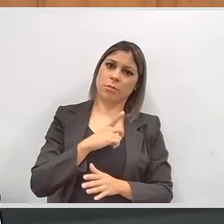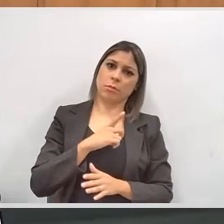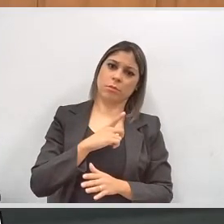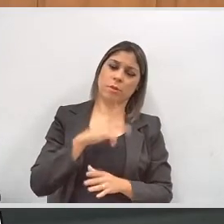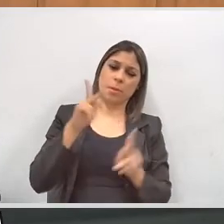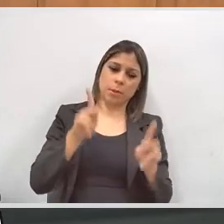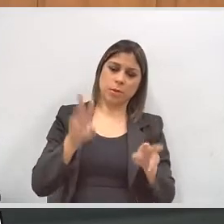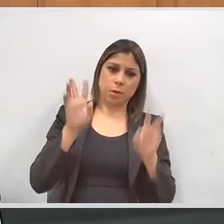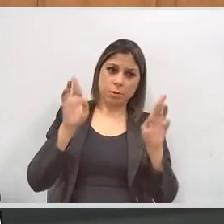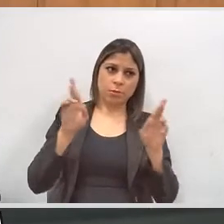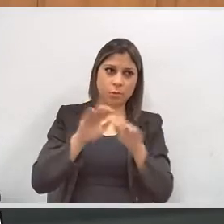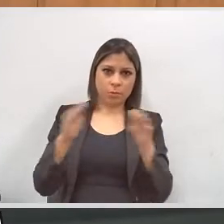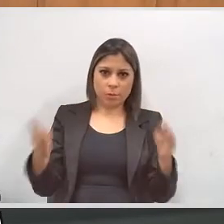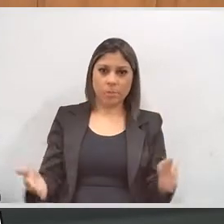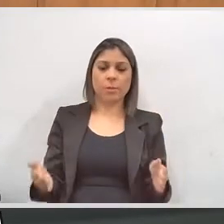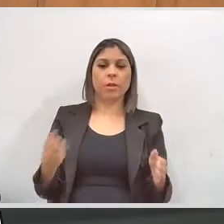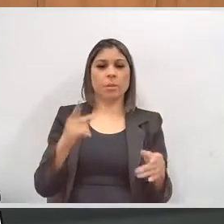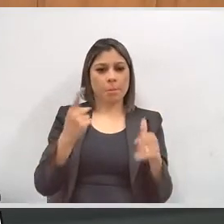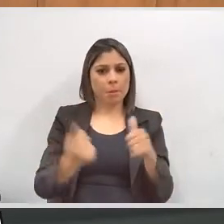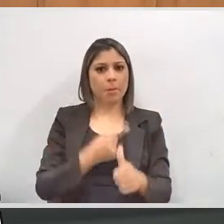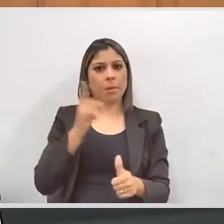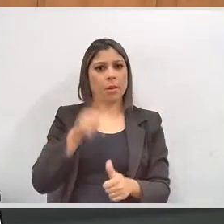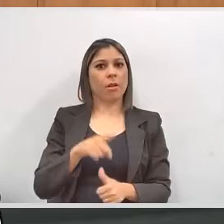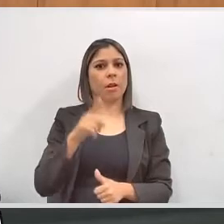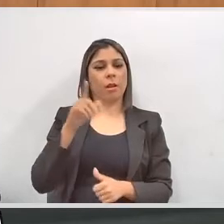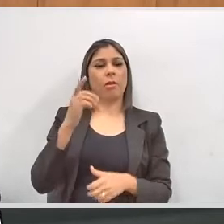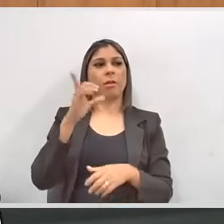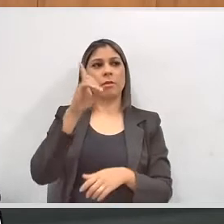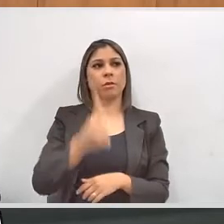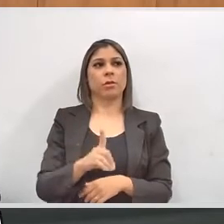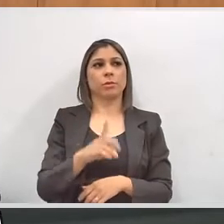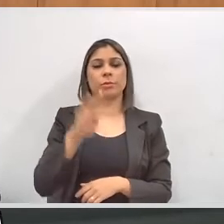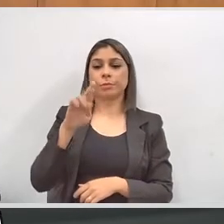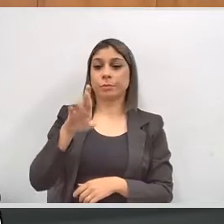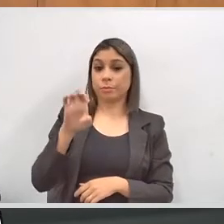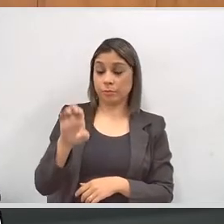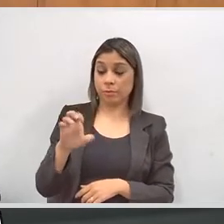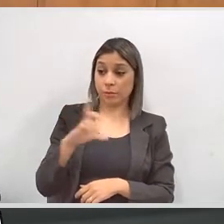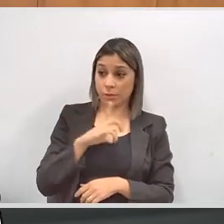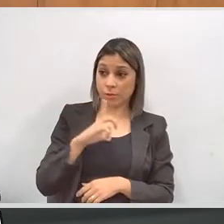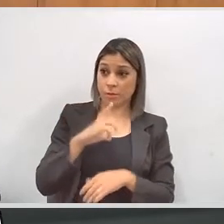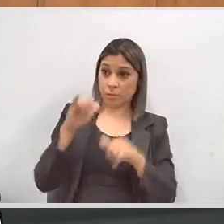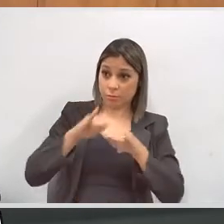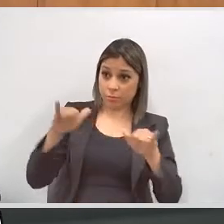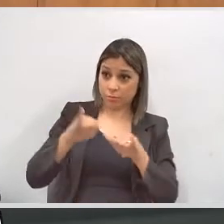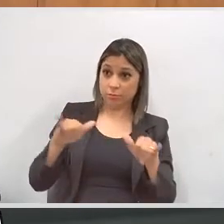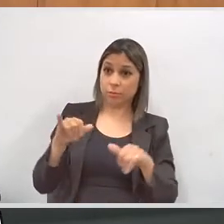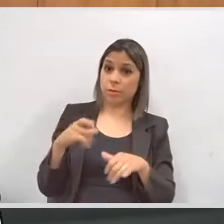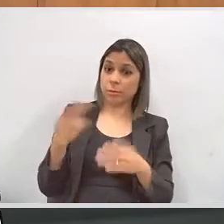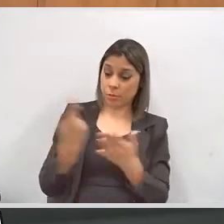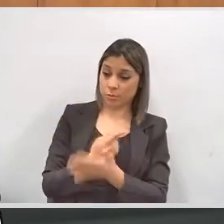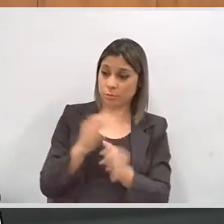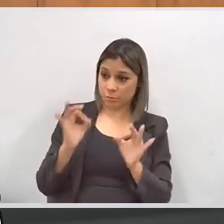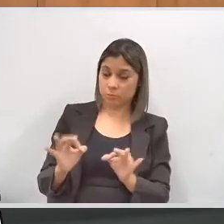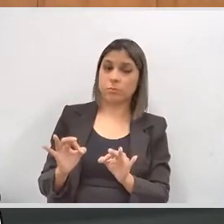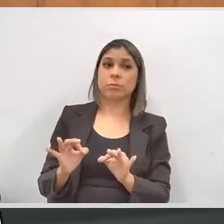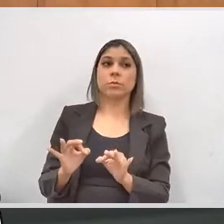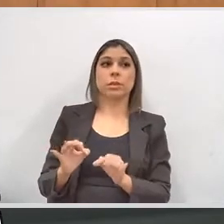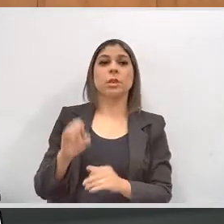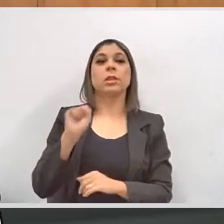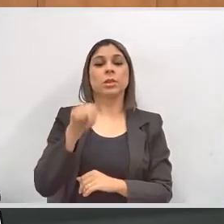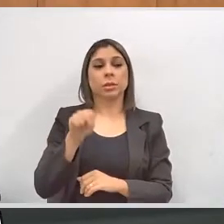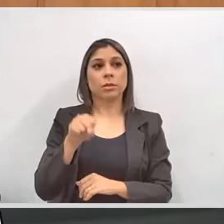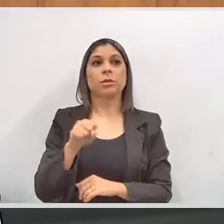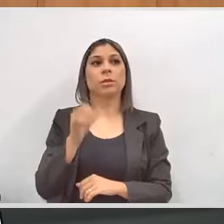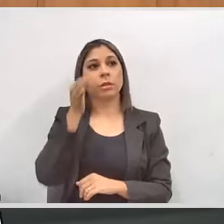orientação ao mesário e presidente da mesa. O TRE tem manifestado que essa orientação é mais incisiva para que isso ocorra.